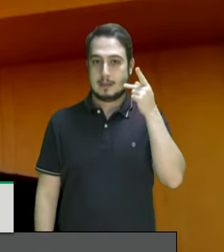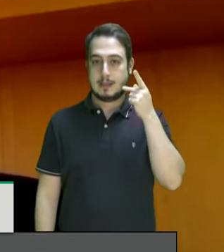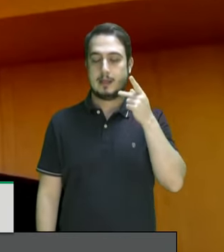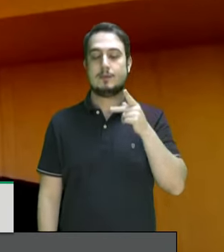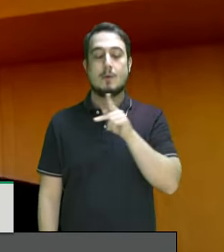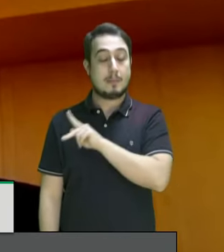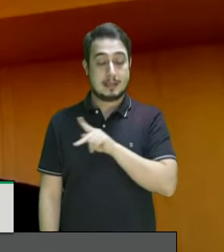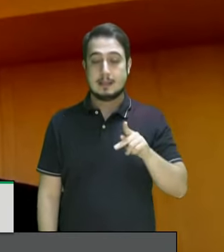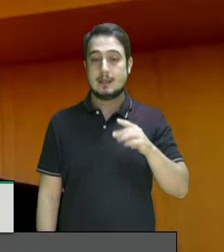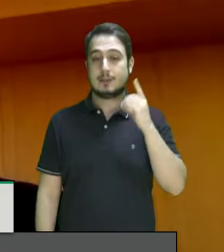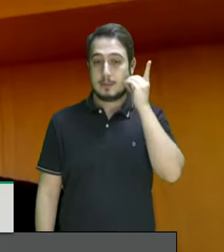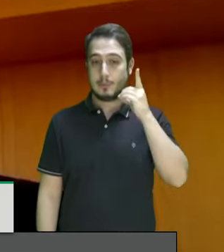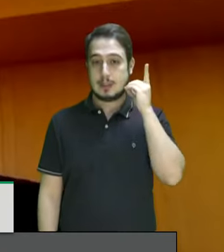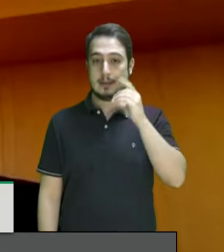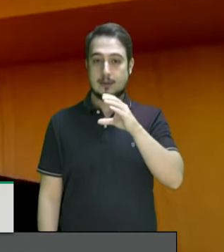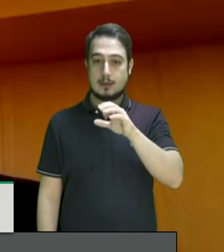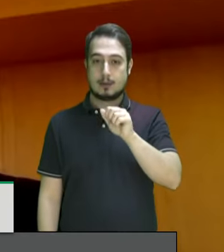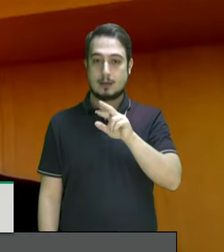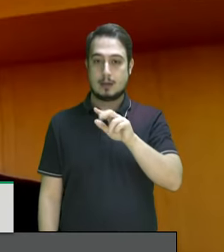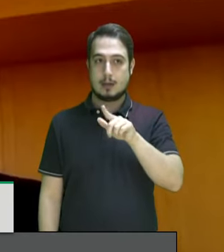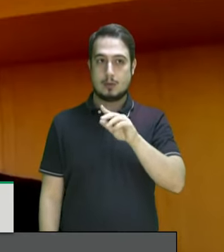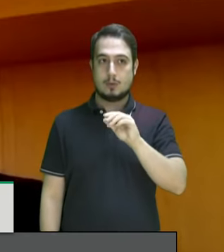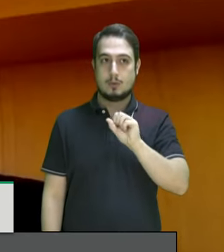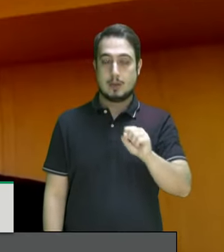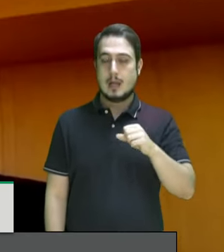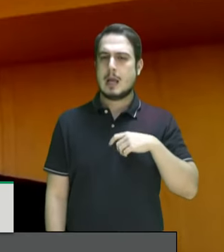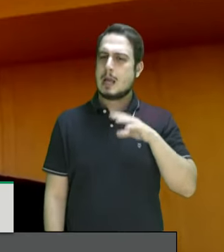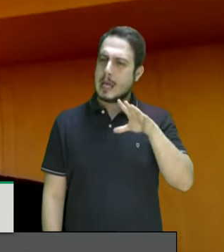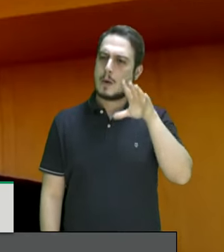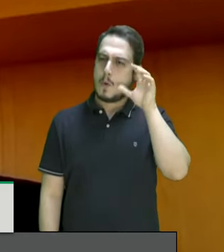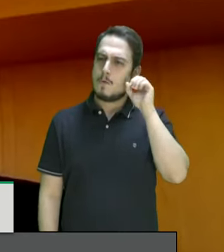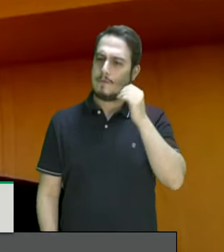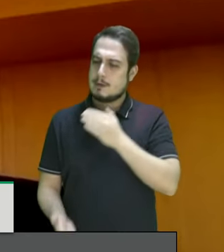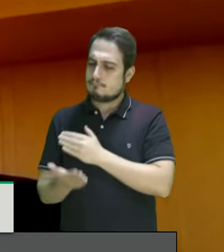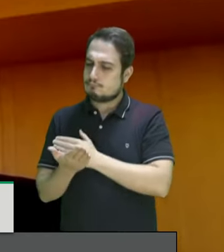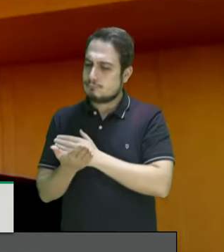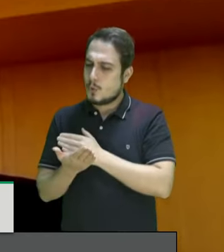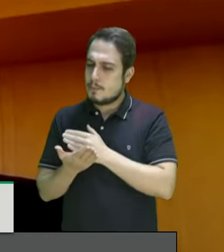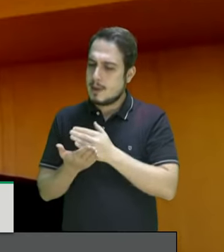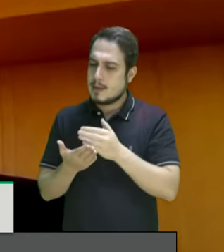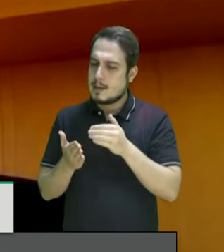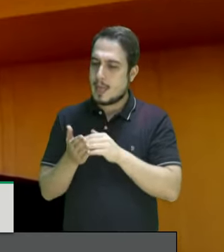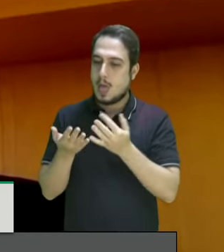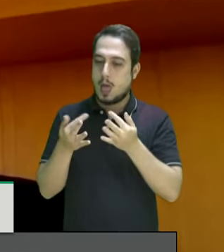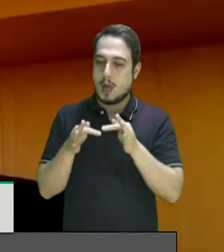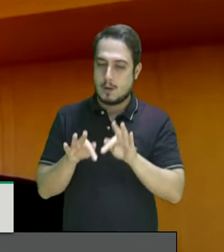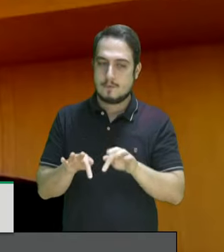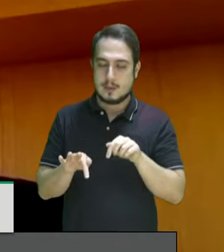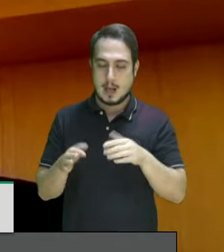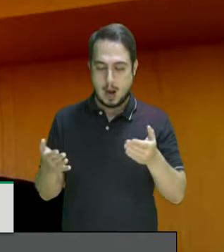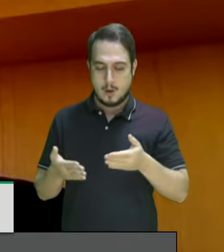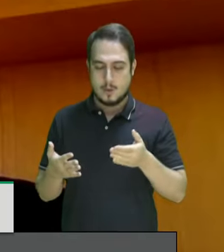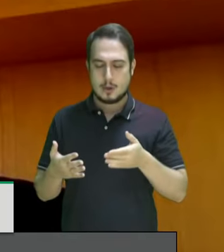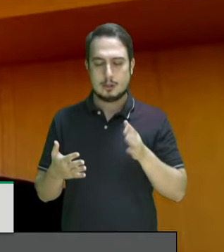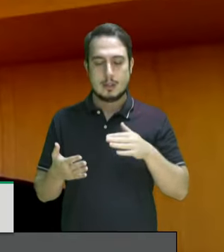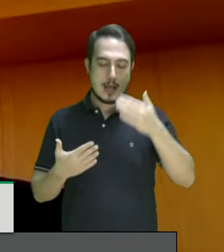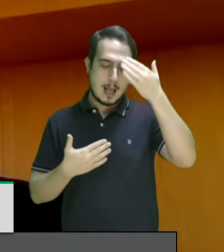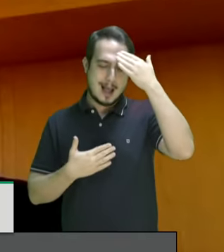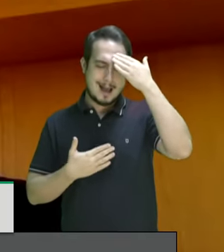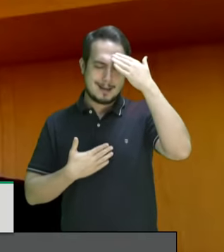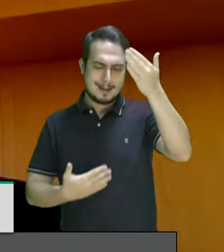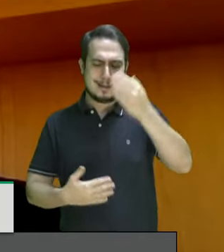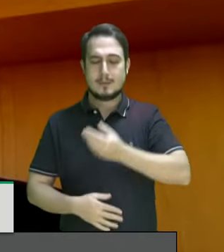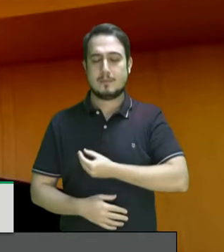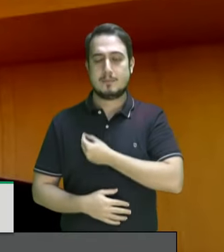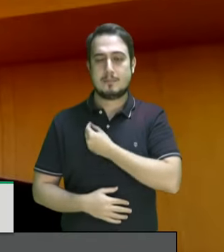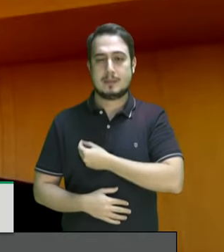dizer que eu ouvi a todas as exposições desde o início acompanhei quero agradecer muito a presença